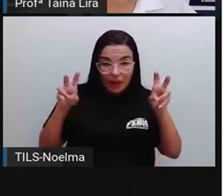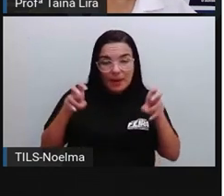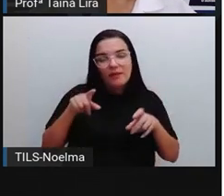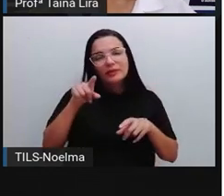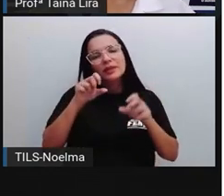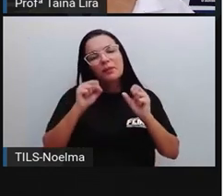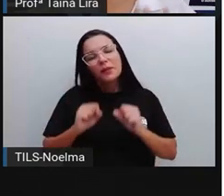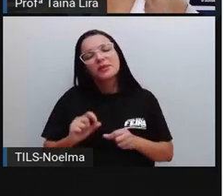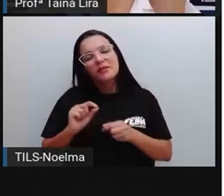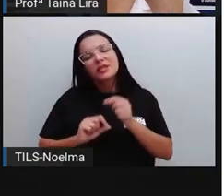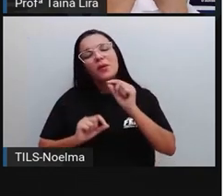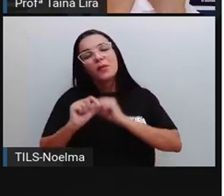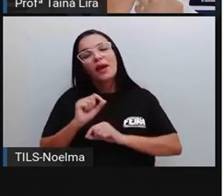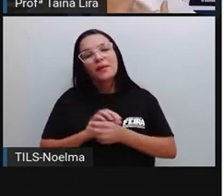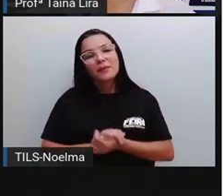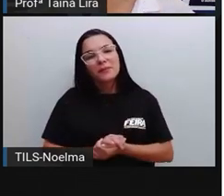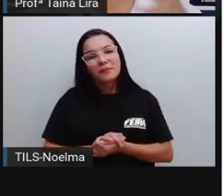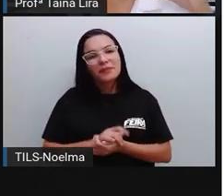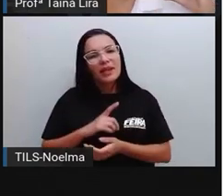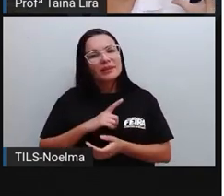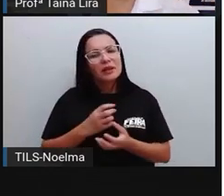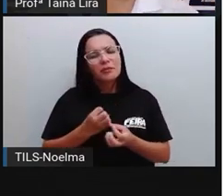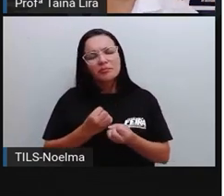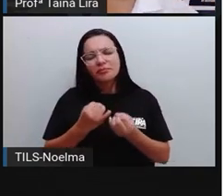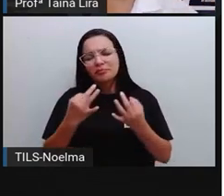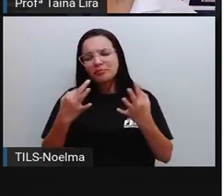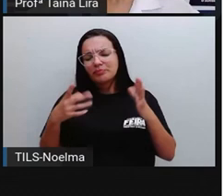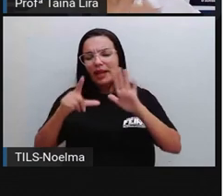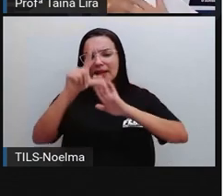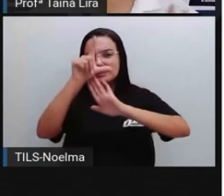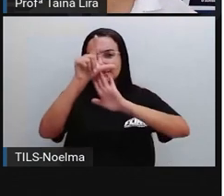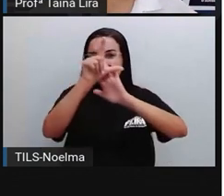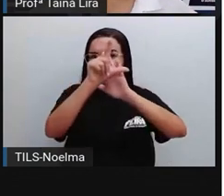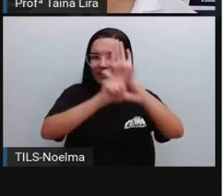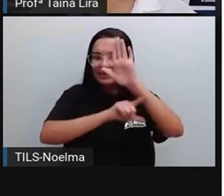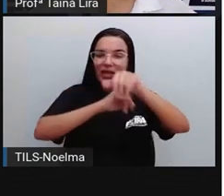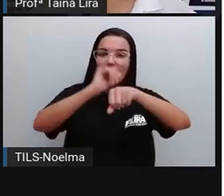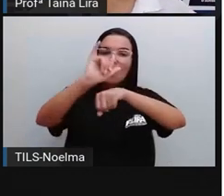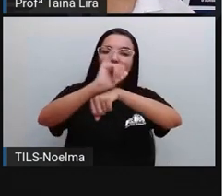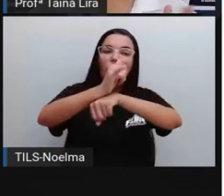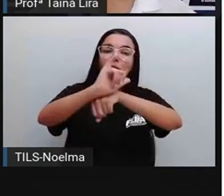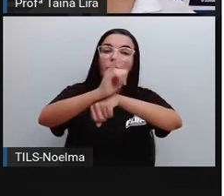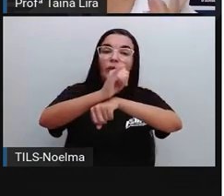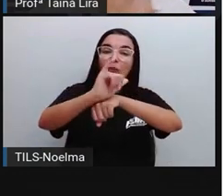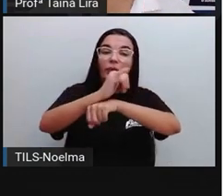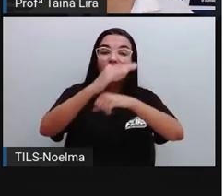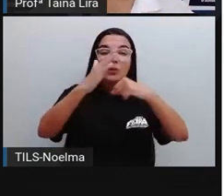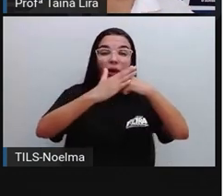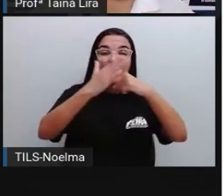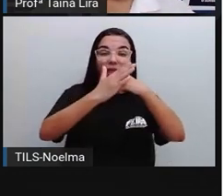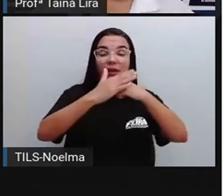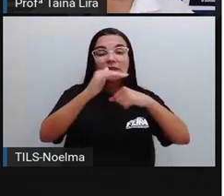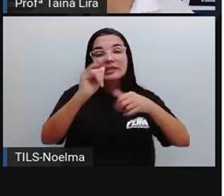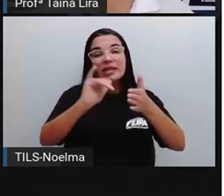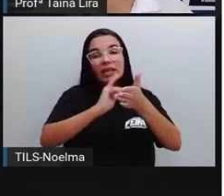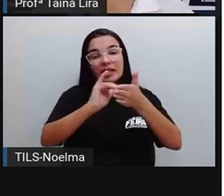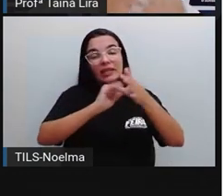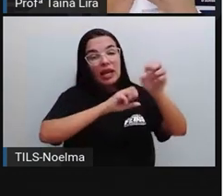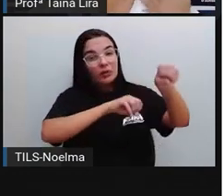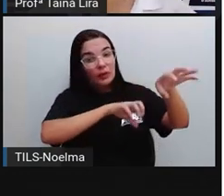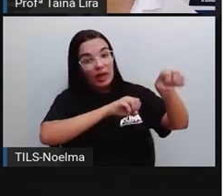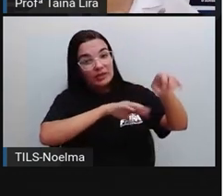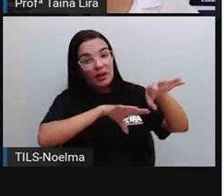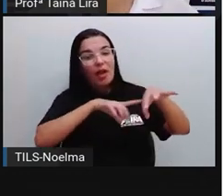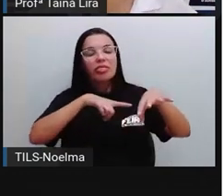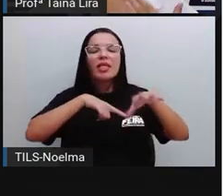vocês já sabem, a gente tem várias playlists, né? Lá no YouTube, no canal da Secretaria de Educação, e